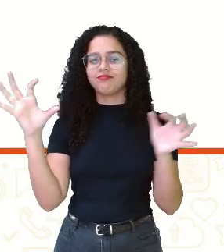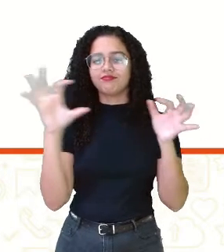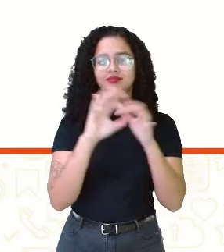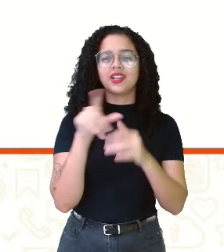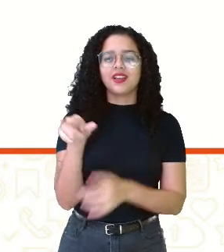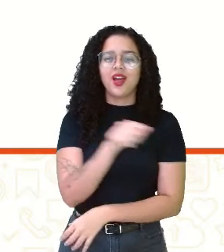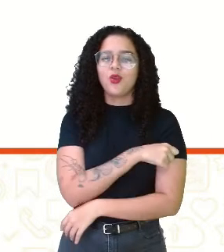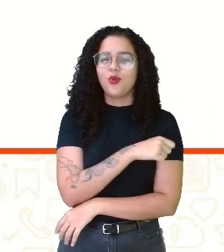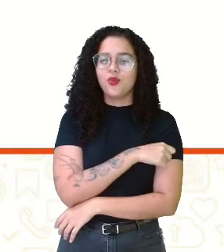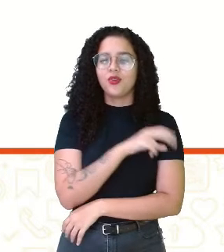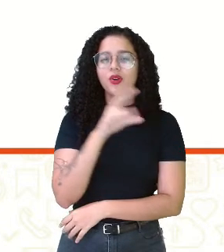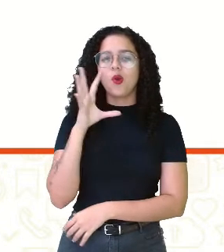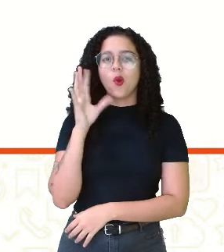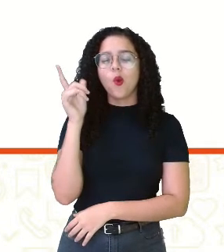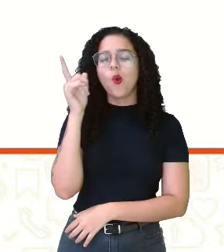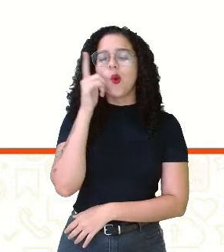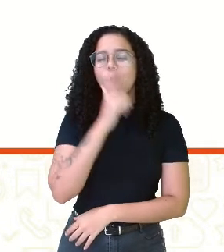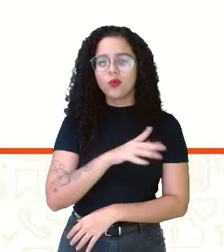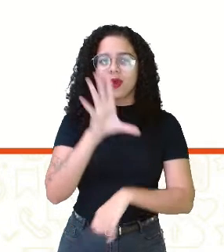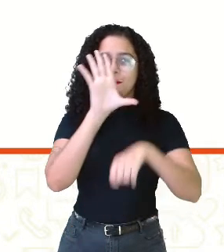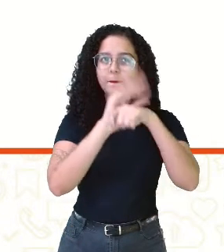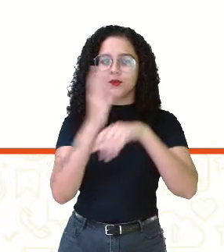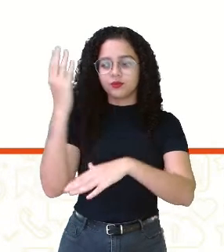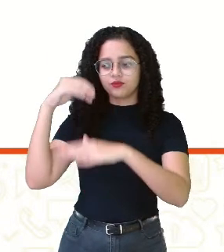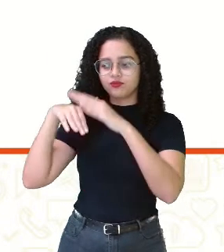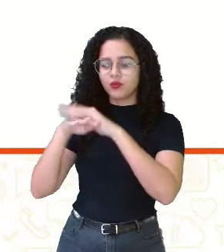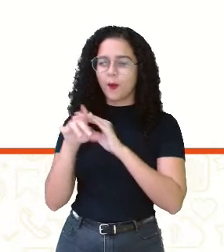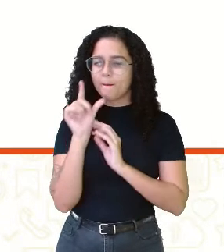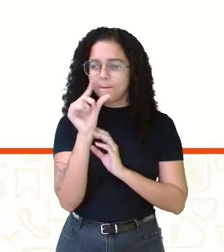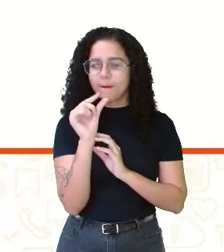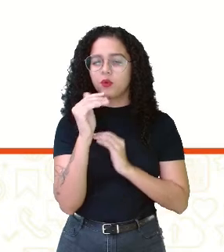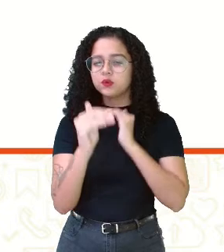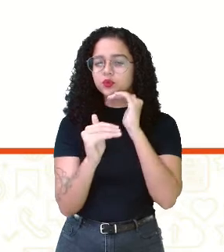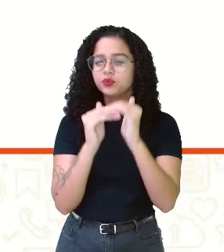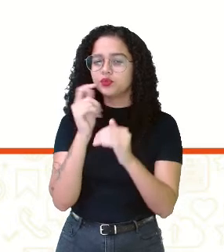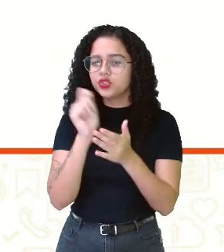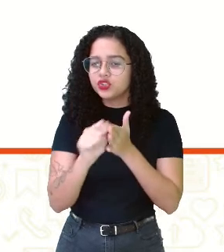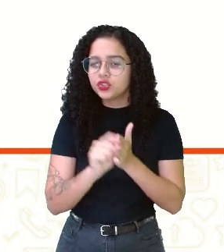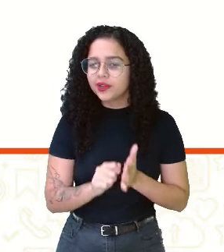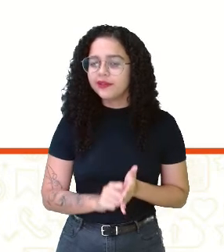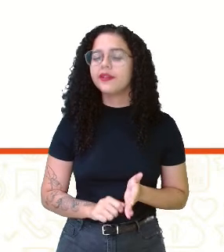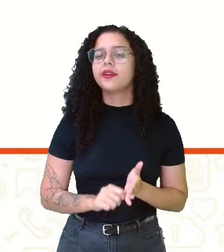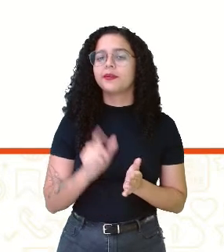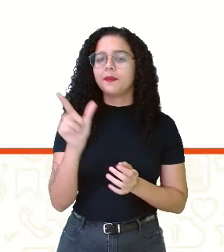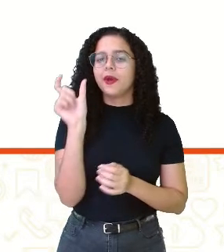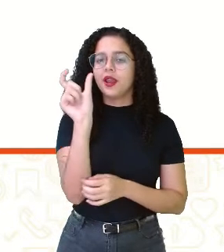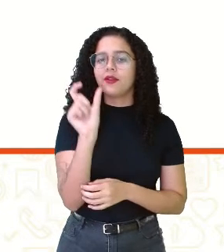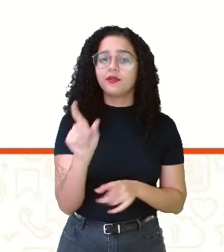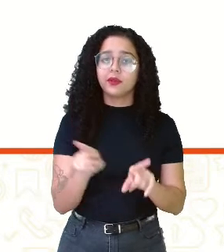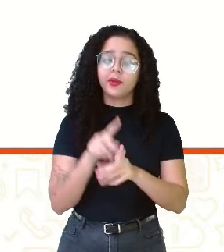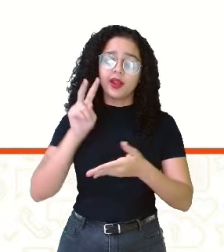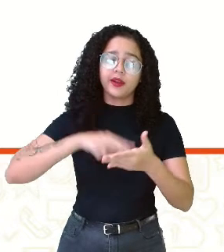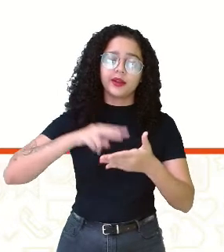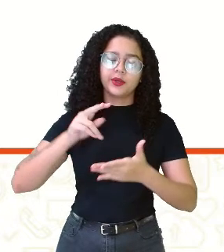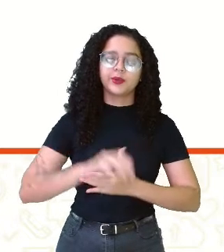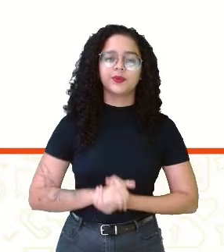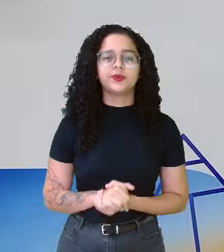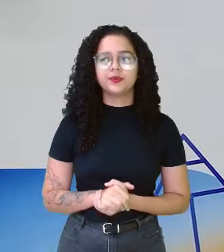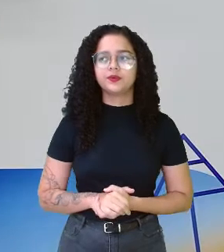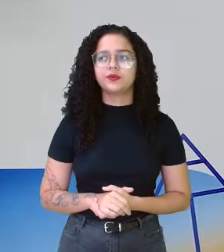estudante vai conseguir fotografar e, aos poucos, ir escrevendo essas palavras e lendo também.